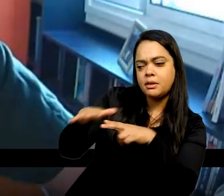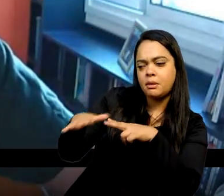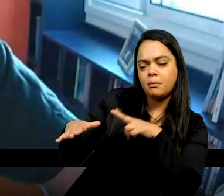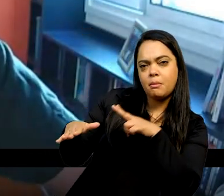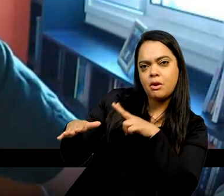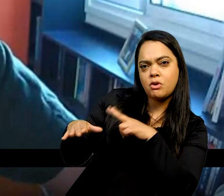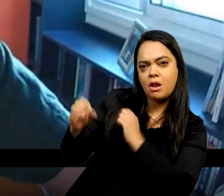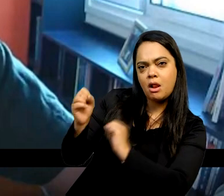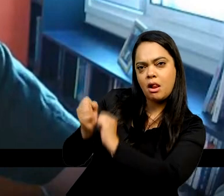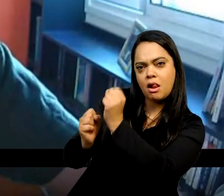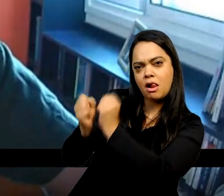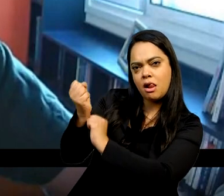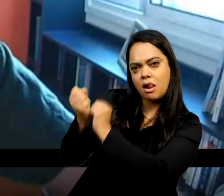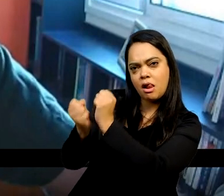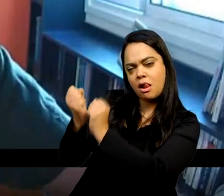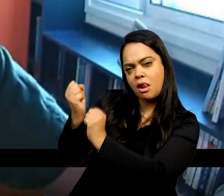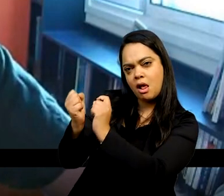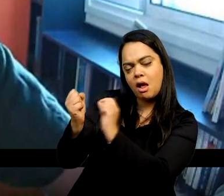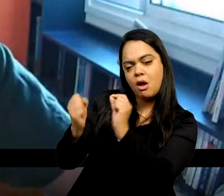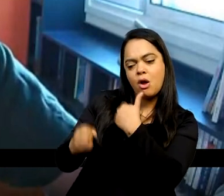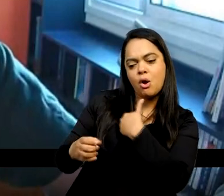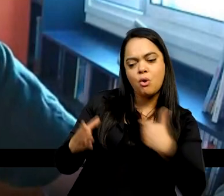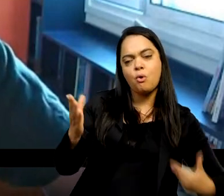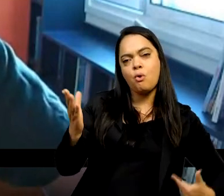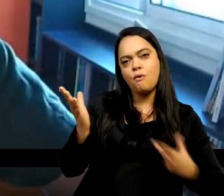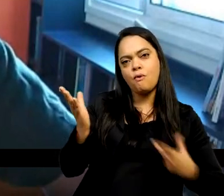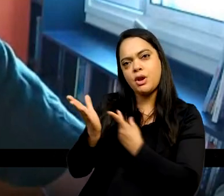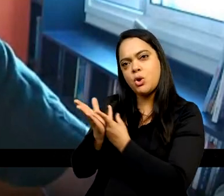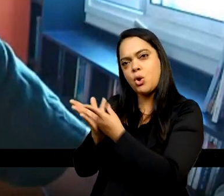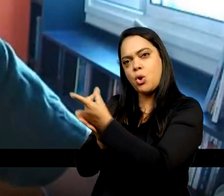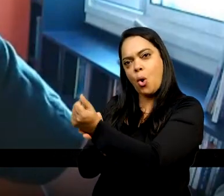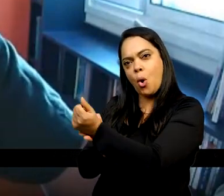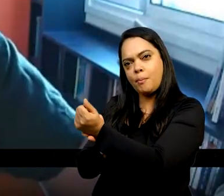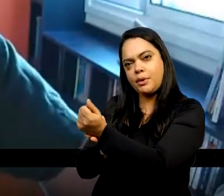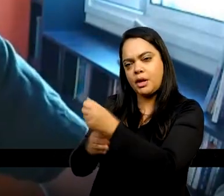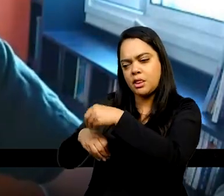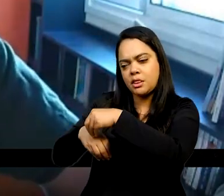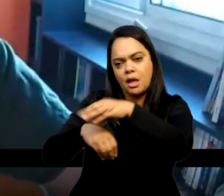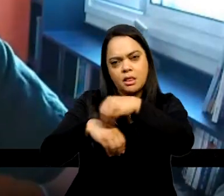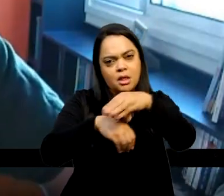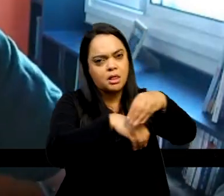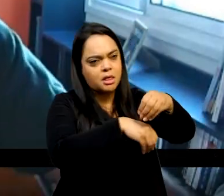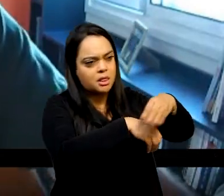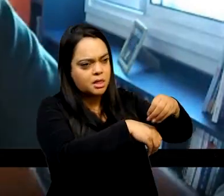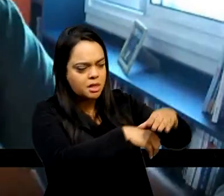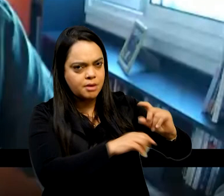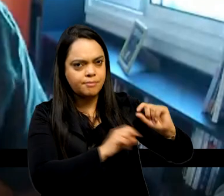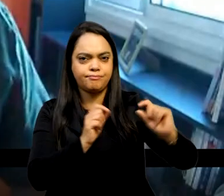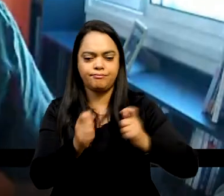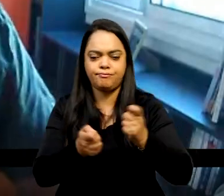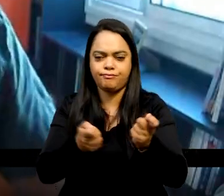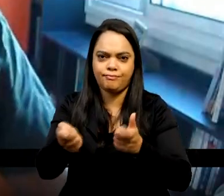financiados, porque são comprados e são distribuídos pelo governo. Um livro didático, ele não existe